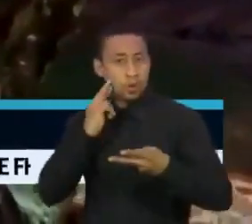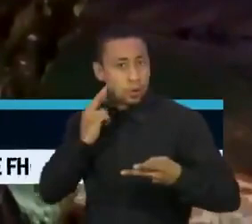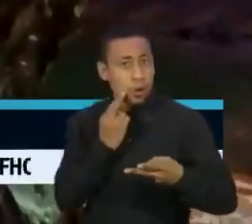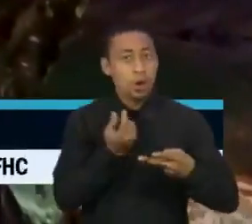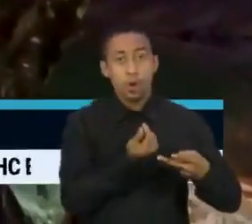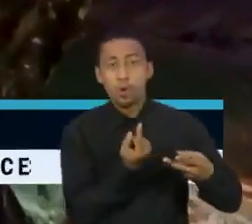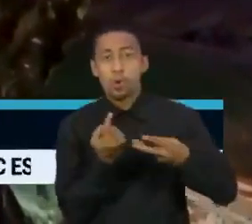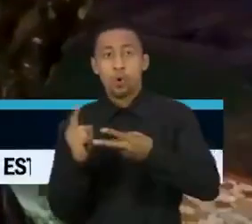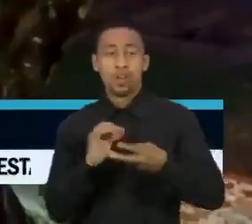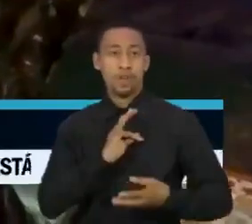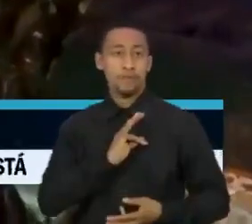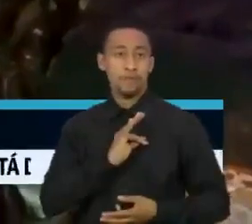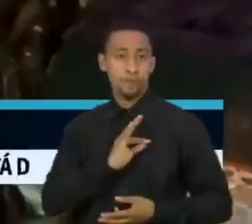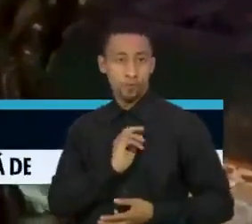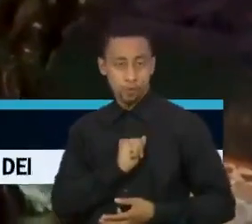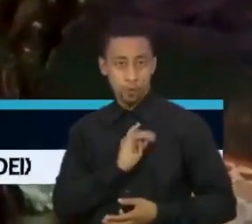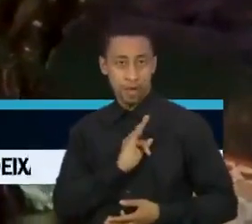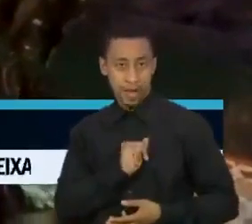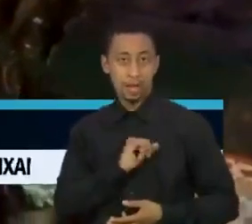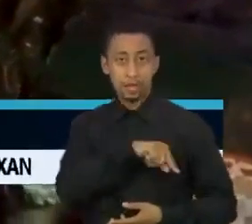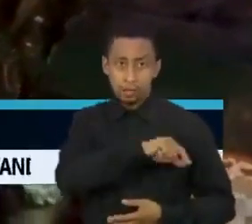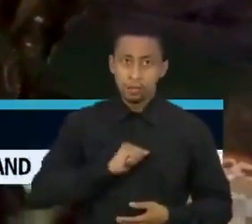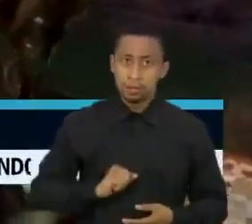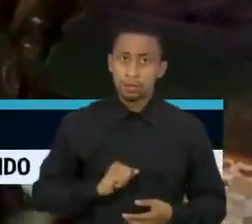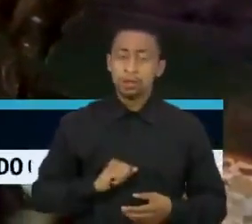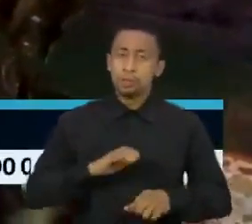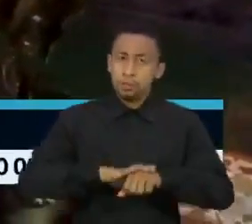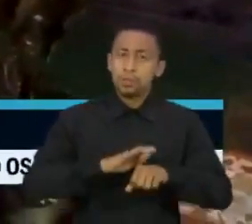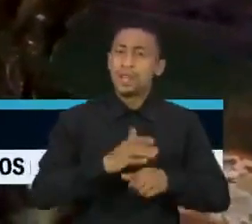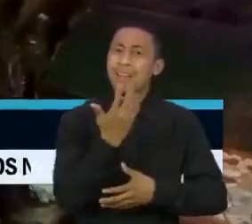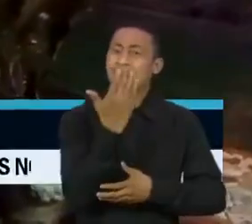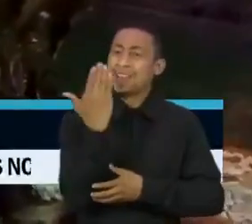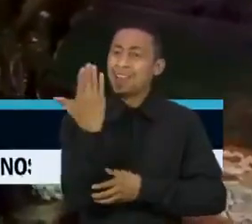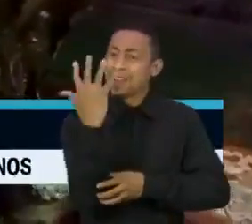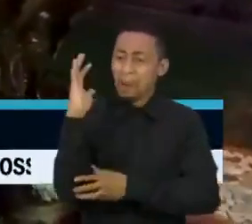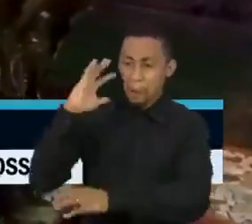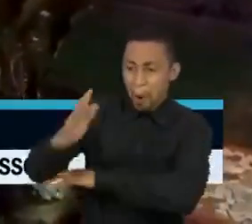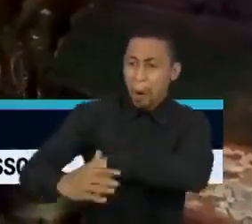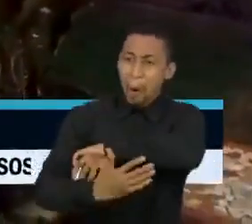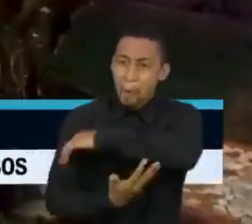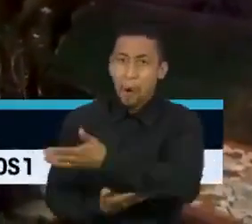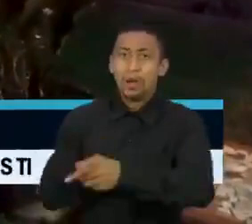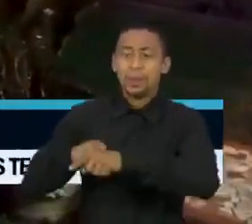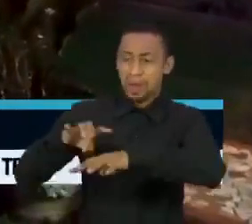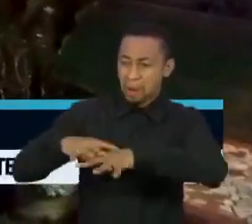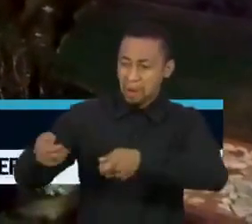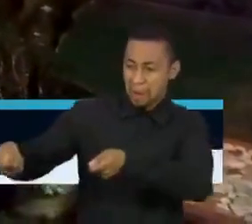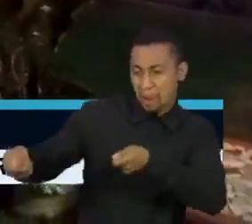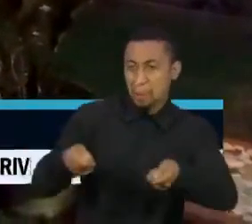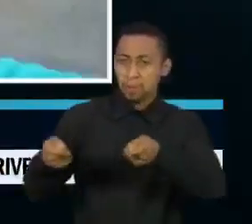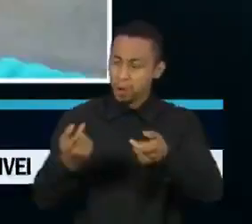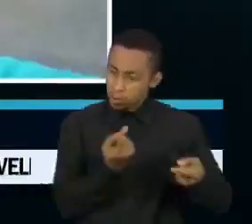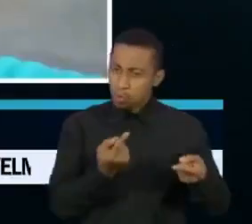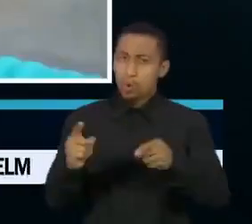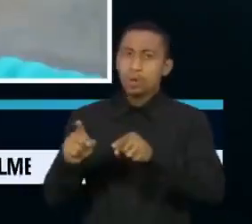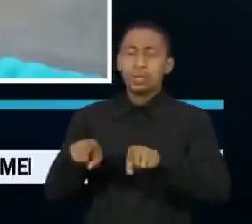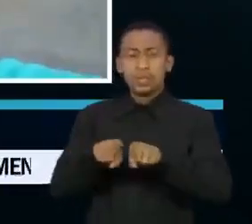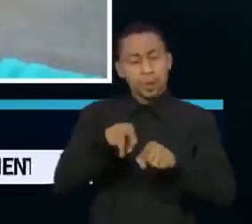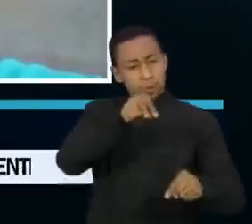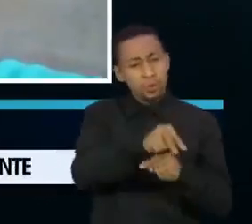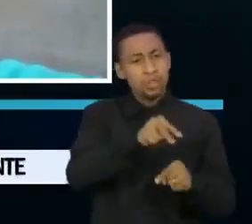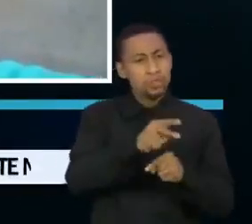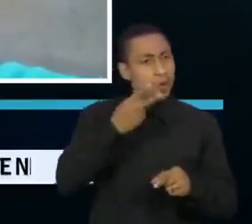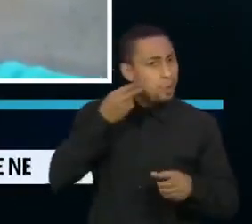O objetivo é garantir proteção ao território contra madeireiros e grileiros, além de resguardar a própria vida. Isso